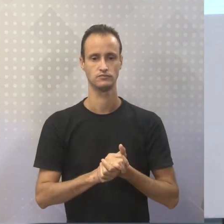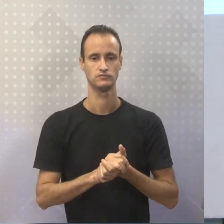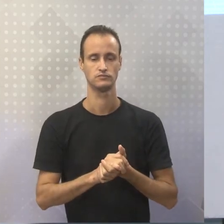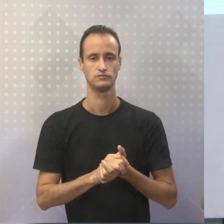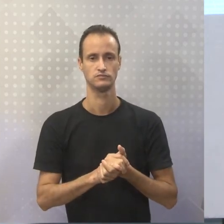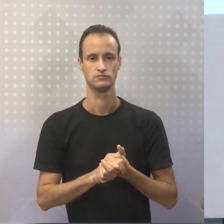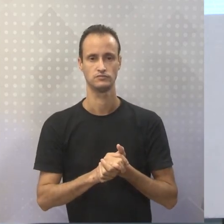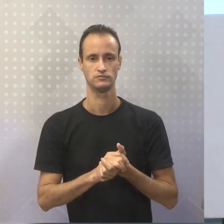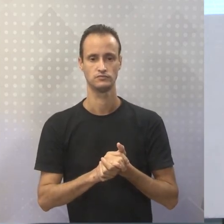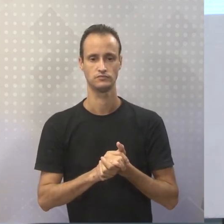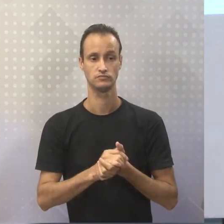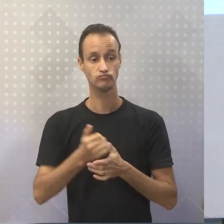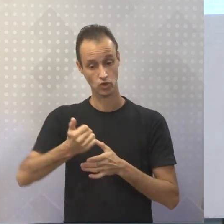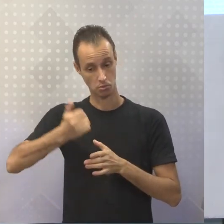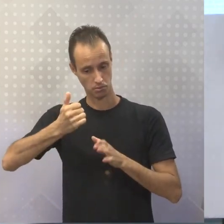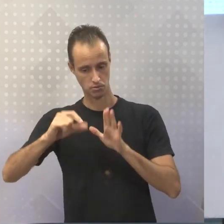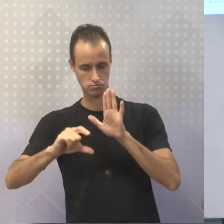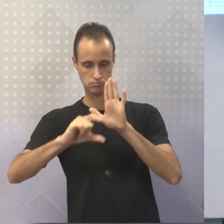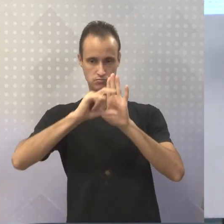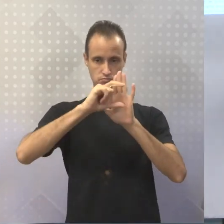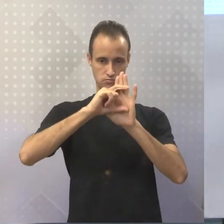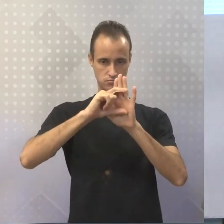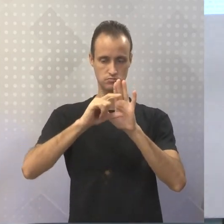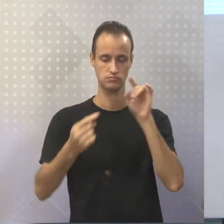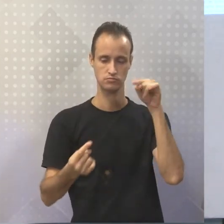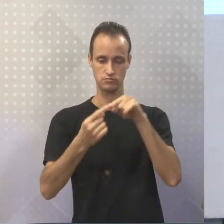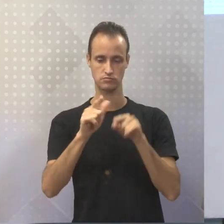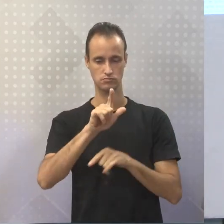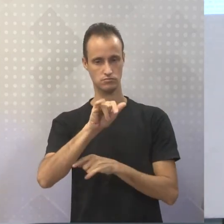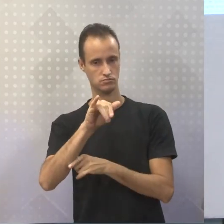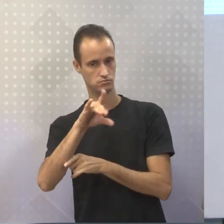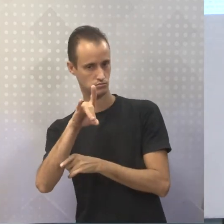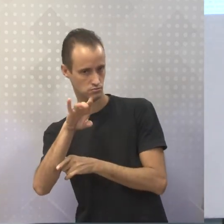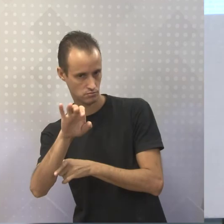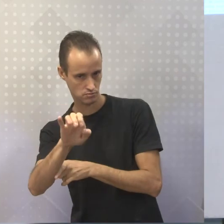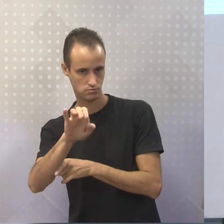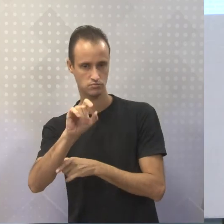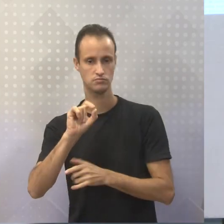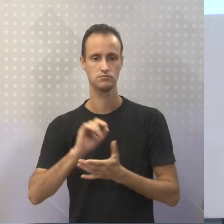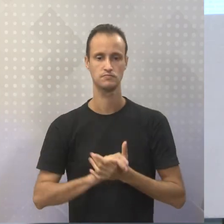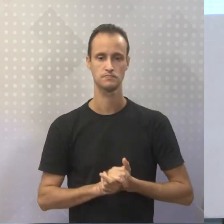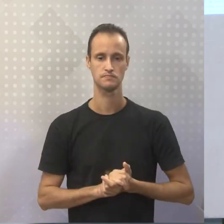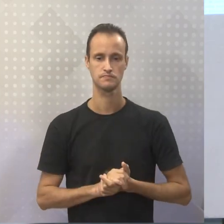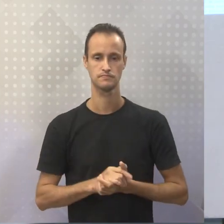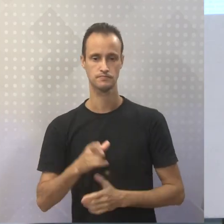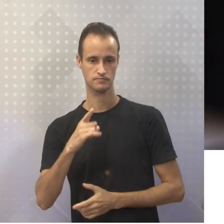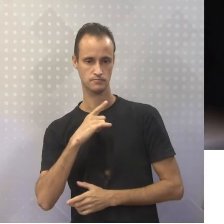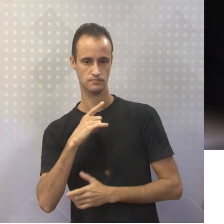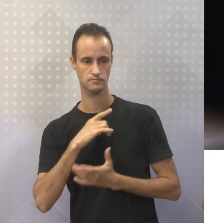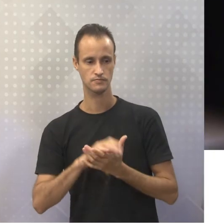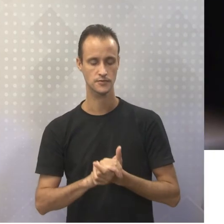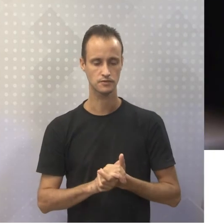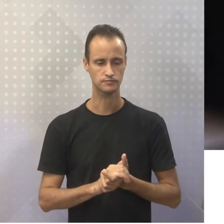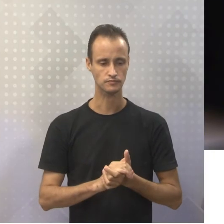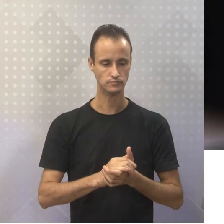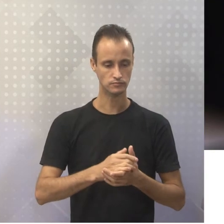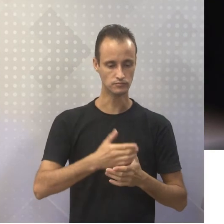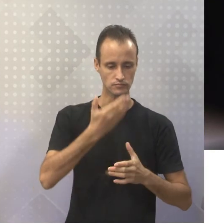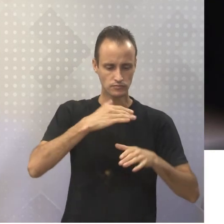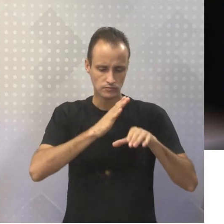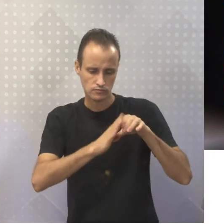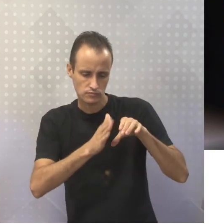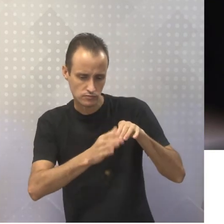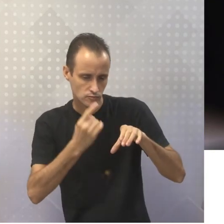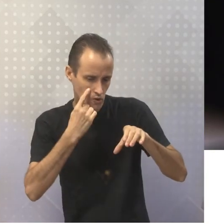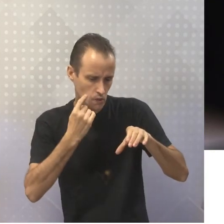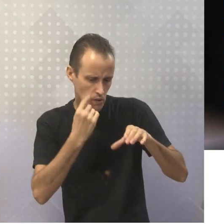trazer apenas o primeiro parágrafo, que é o lide. E aí, o que acontece? Eu tenho aqui, ó, a cebola que brota